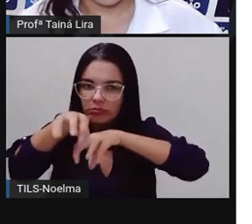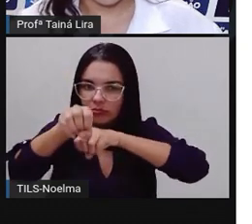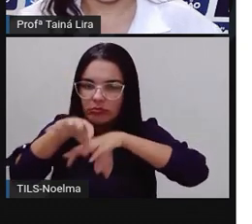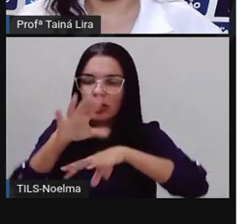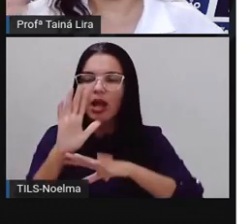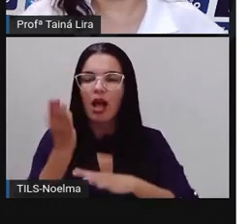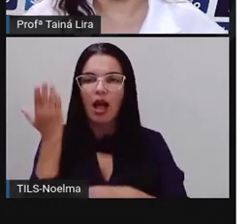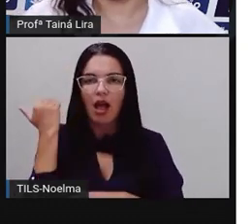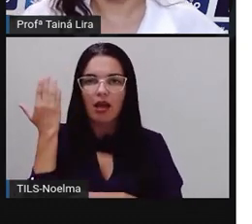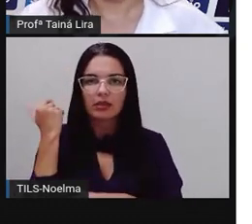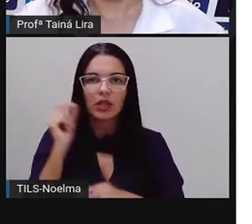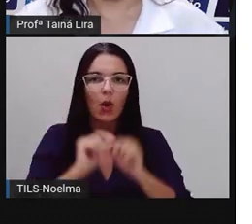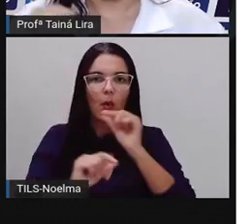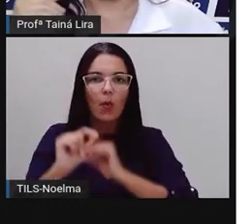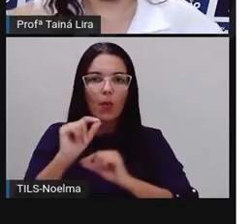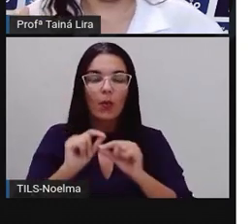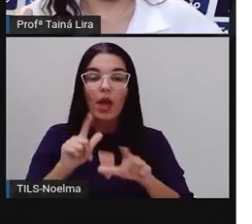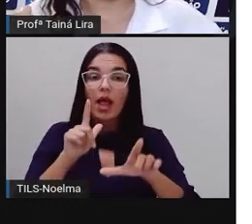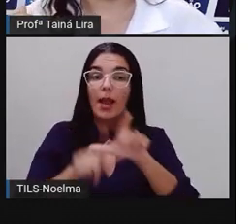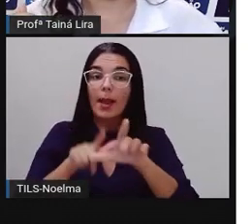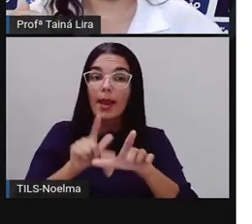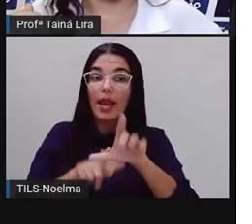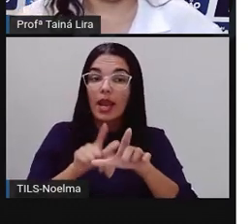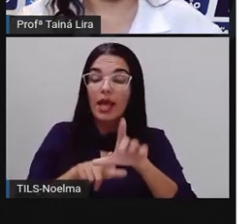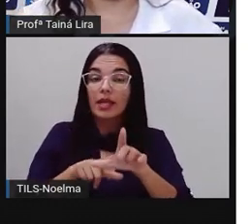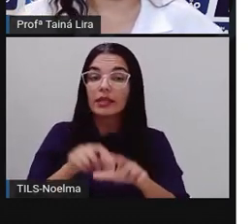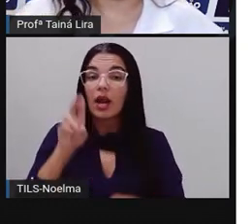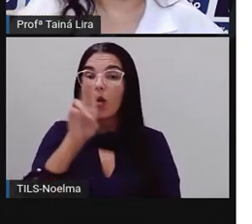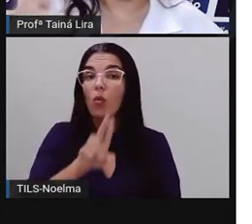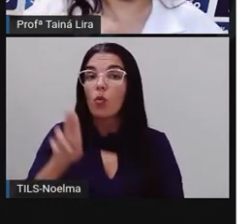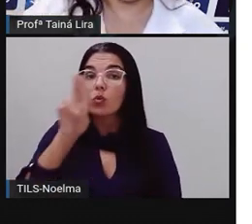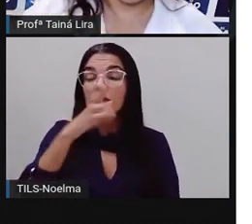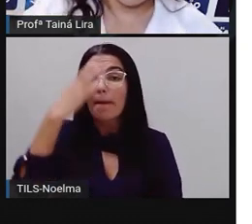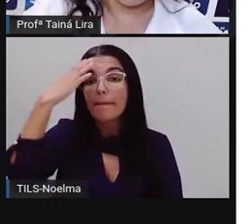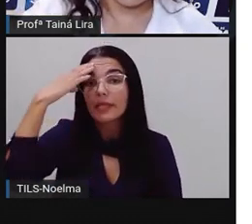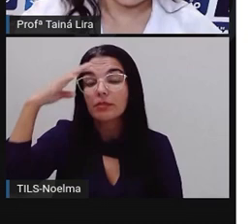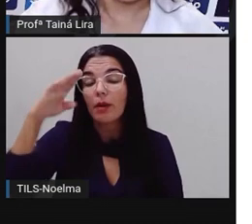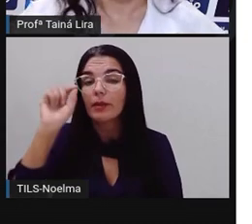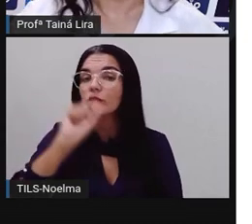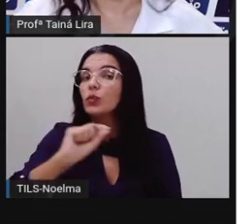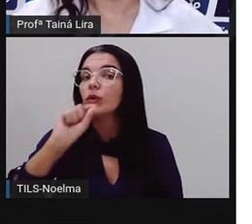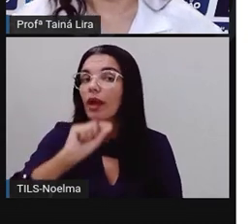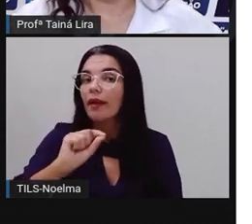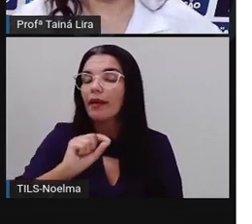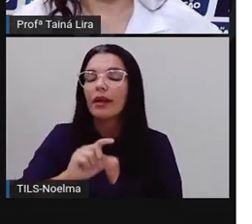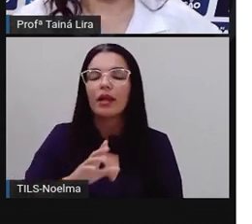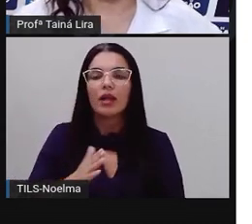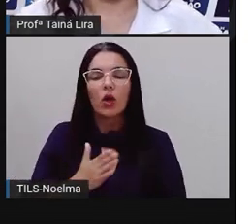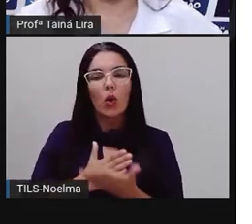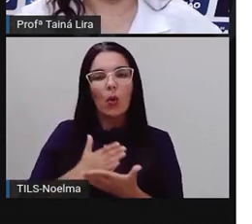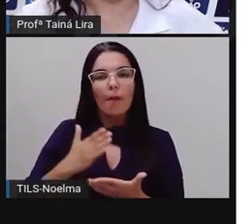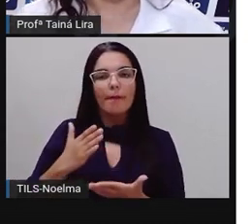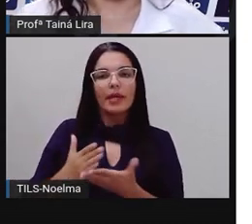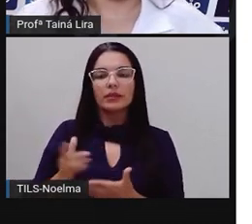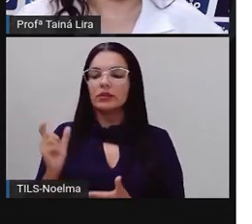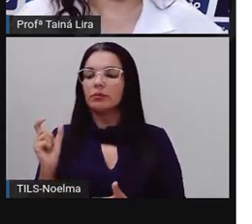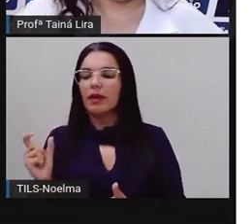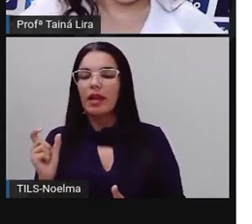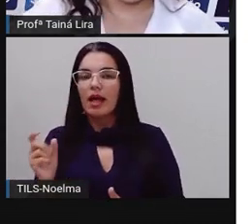anteriormente que são letrinhas que nós utilizamos principalmente no início, né,